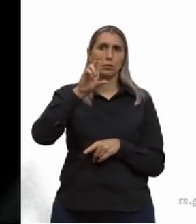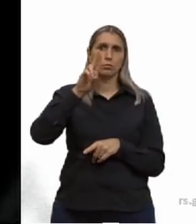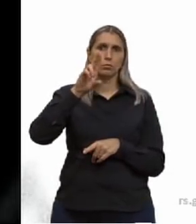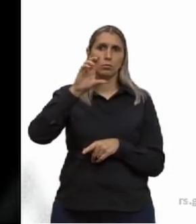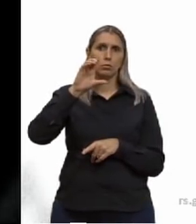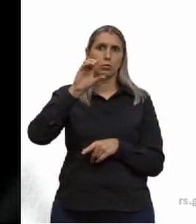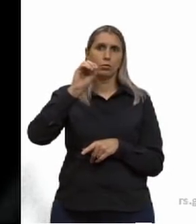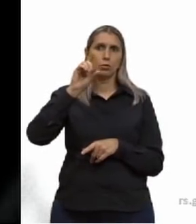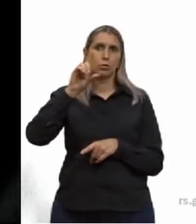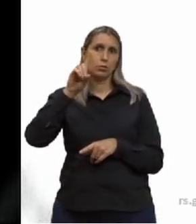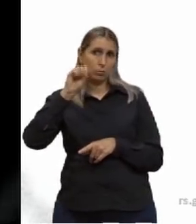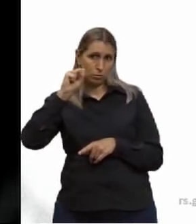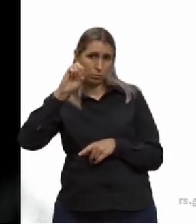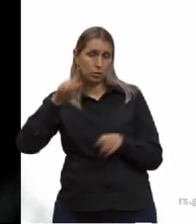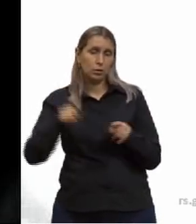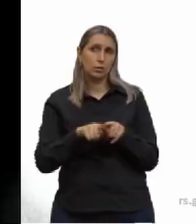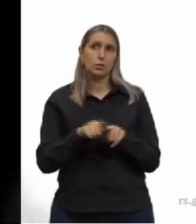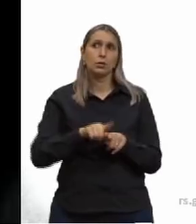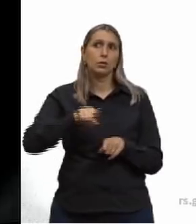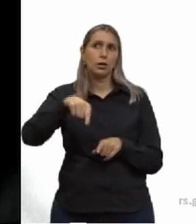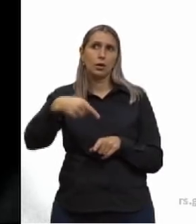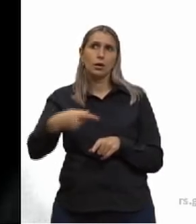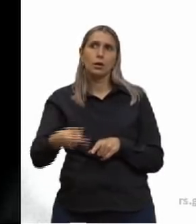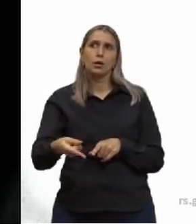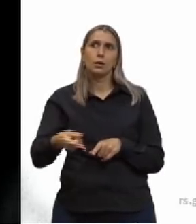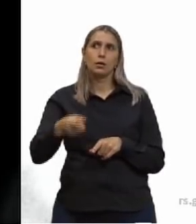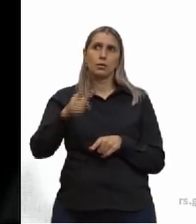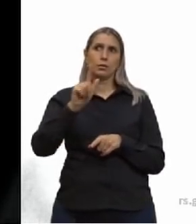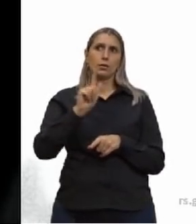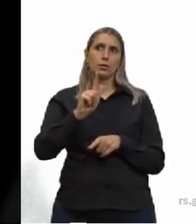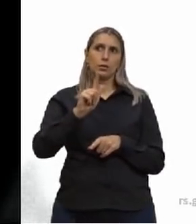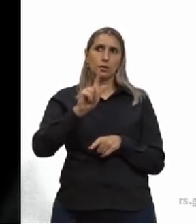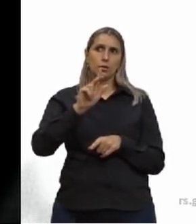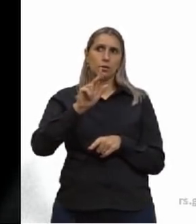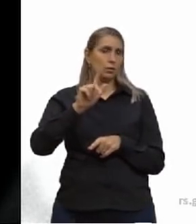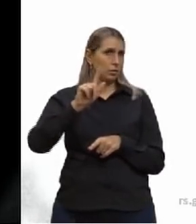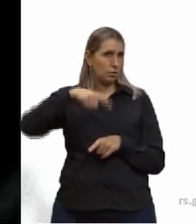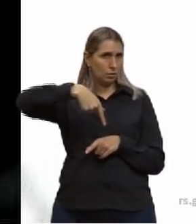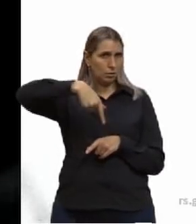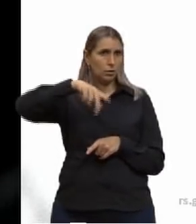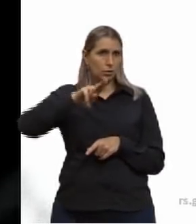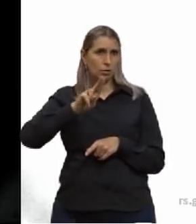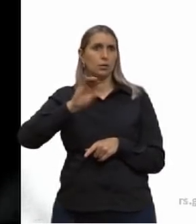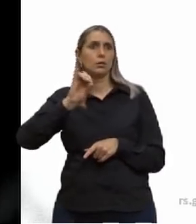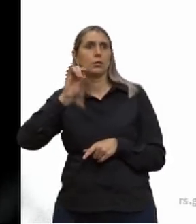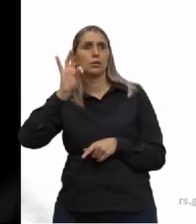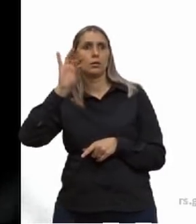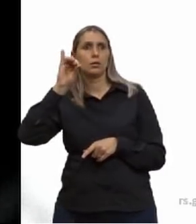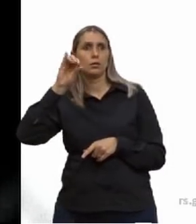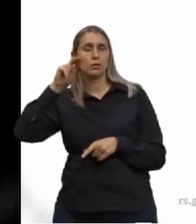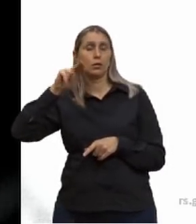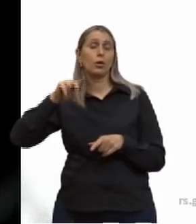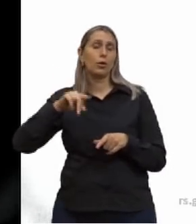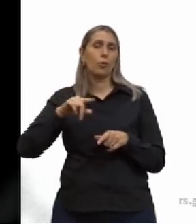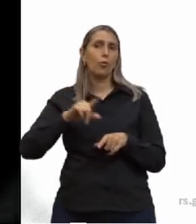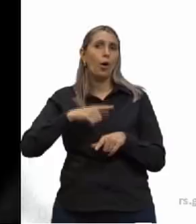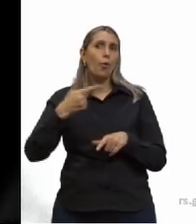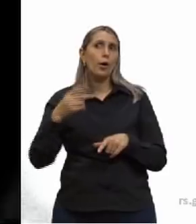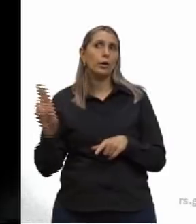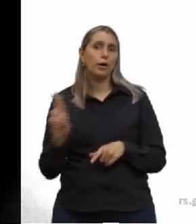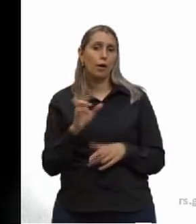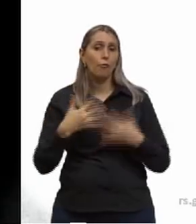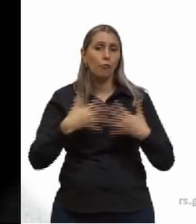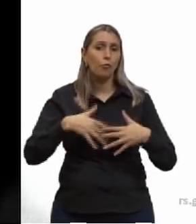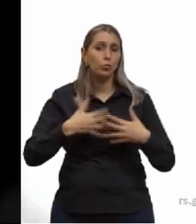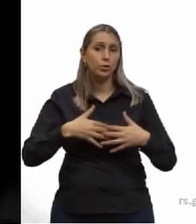já citei, uma das principais dela no nosso corpo é a fonte energética. Porém, quando a gente vai